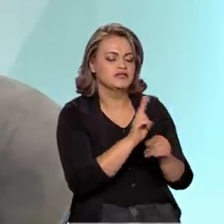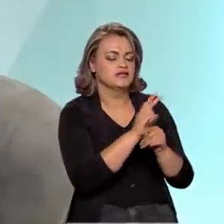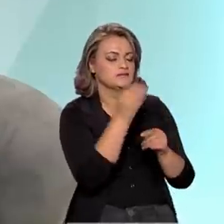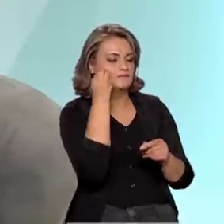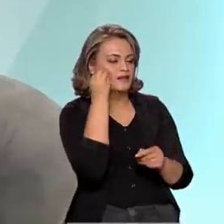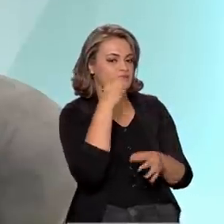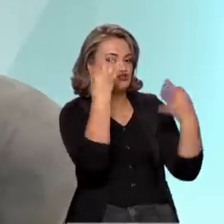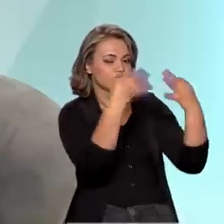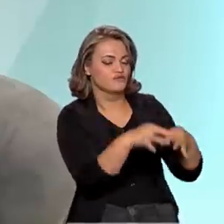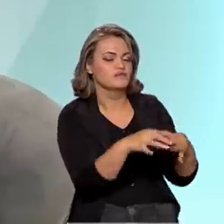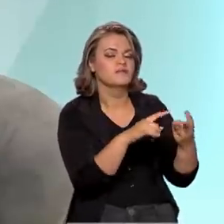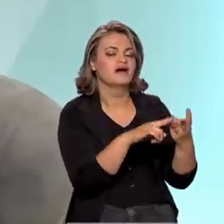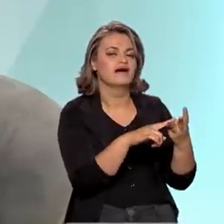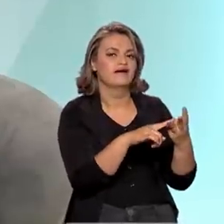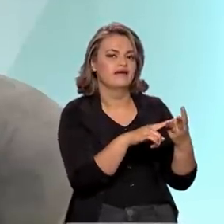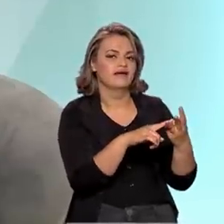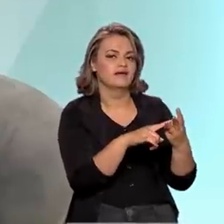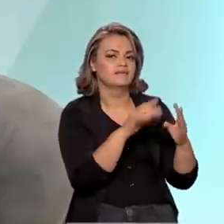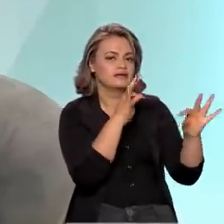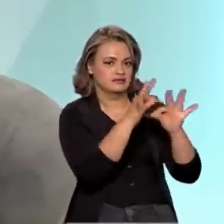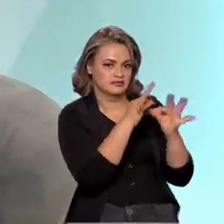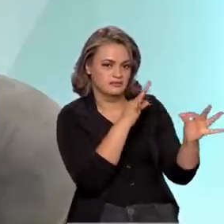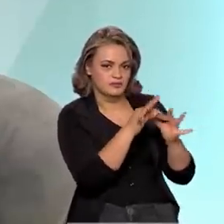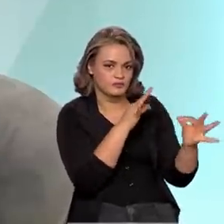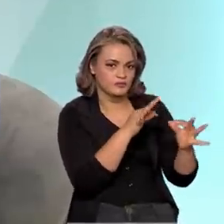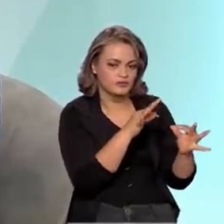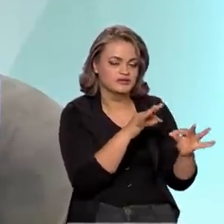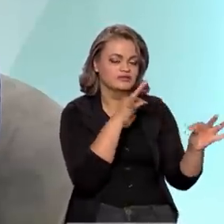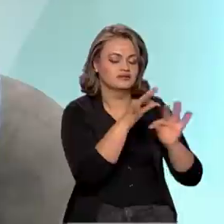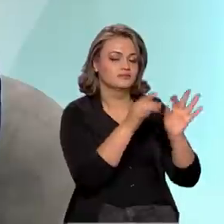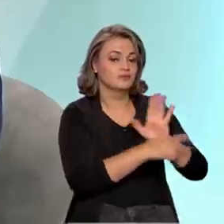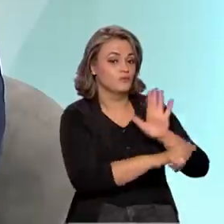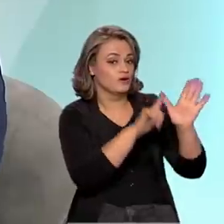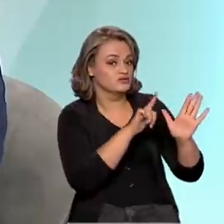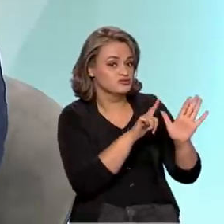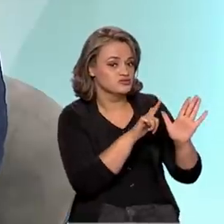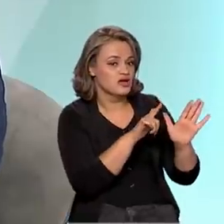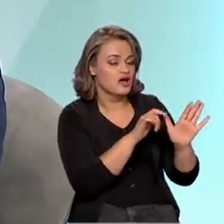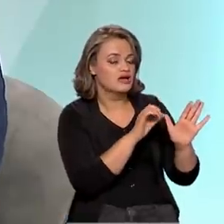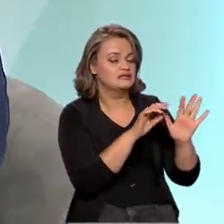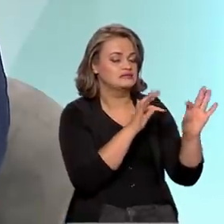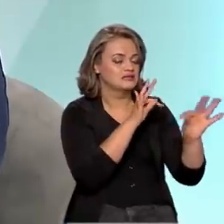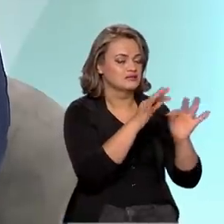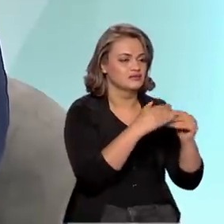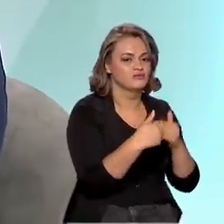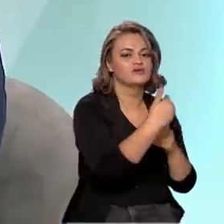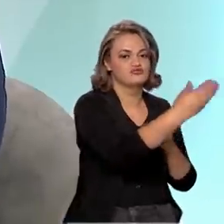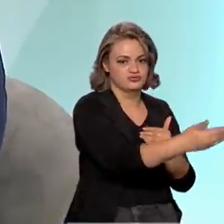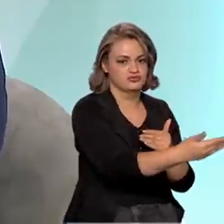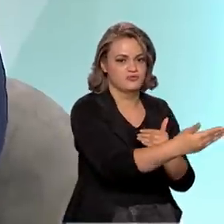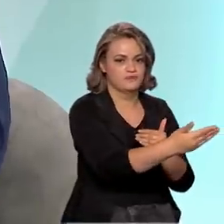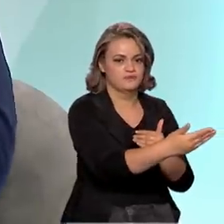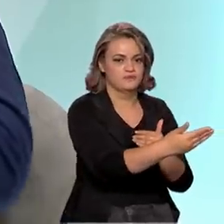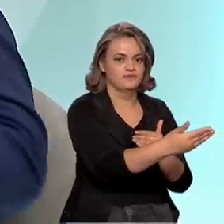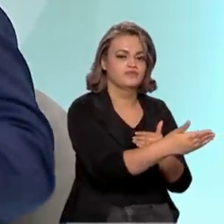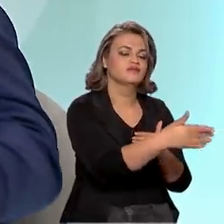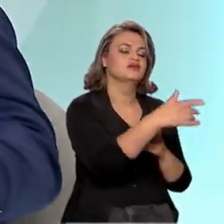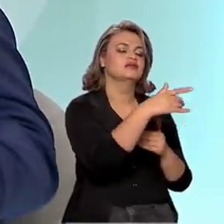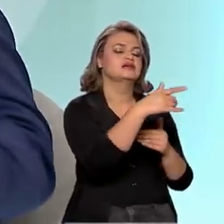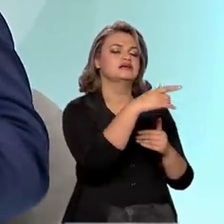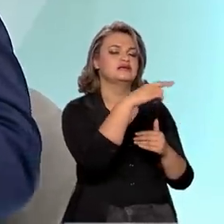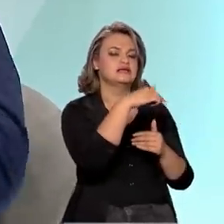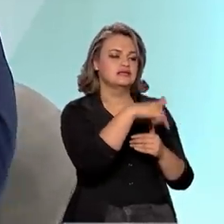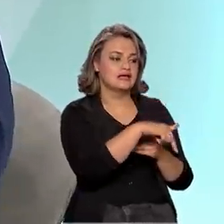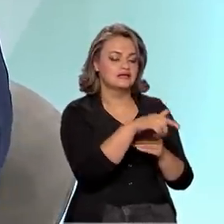diagnósticos, ações para tratamento, tratamento precoce ou inicial e tratamento avançado. Nós temos na